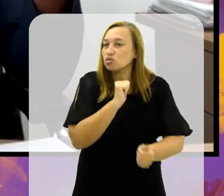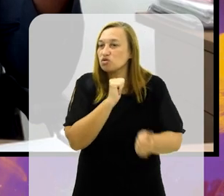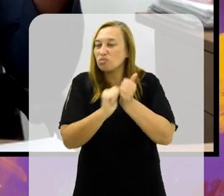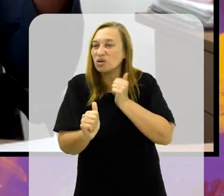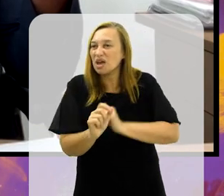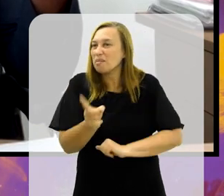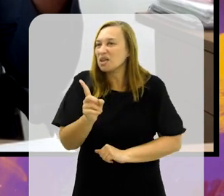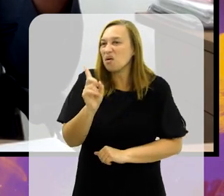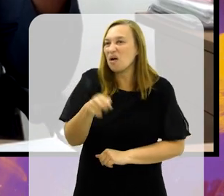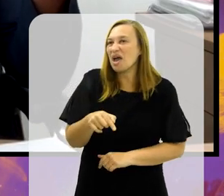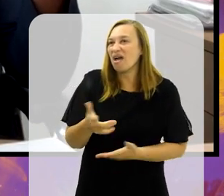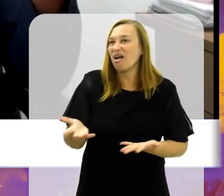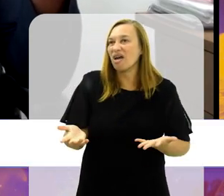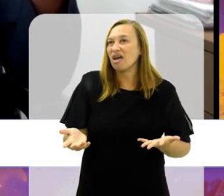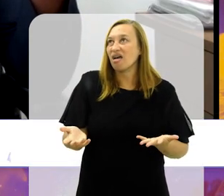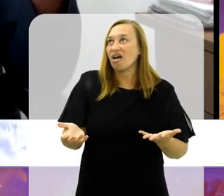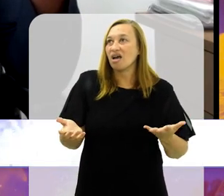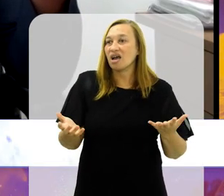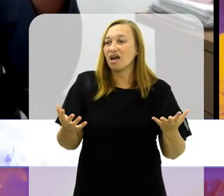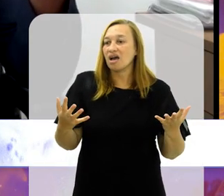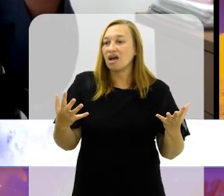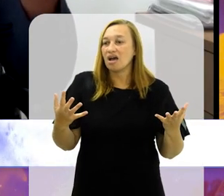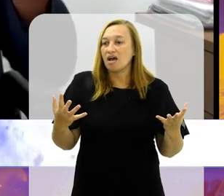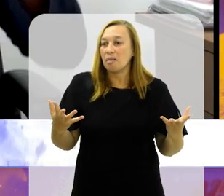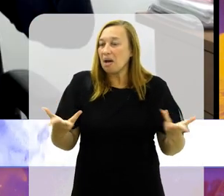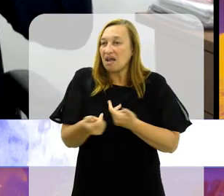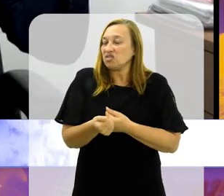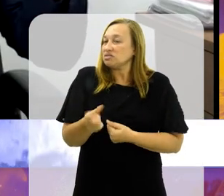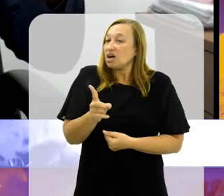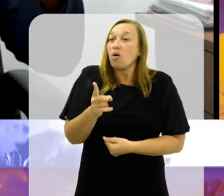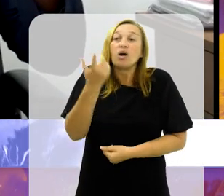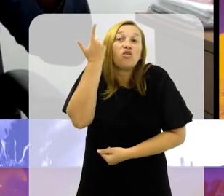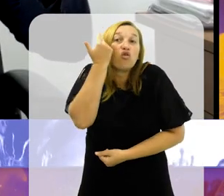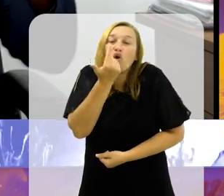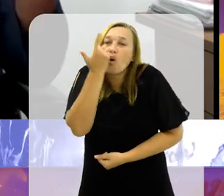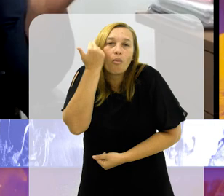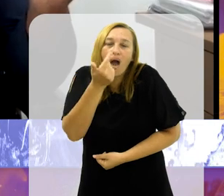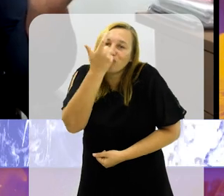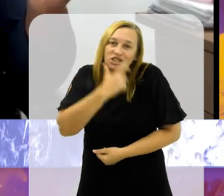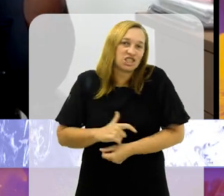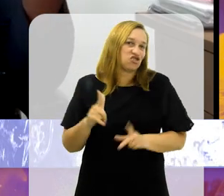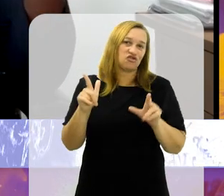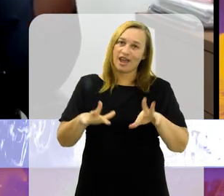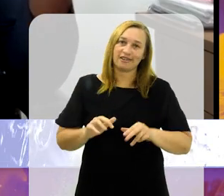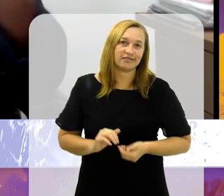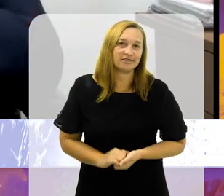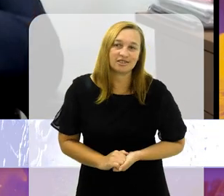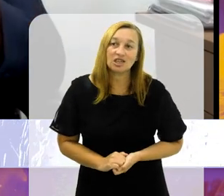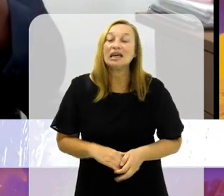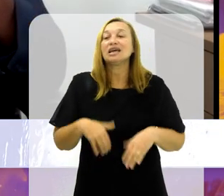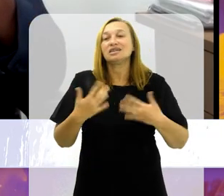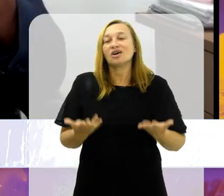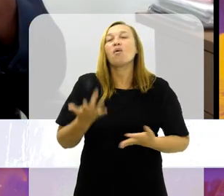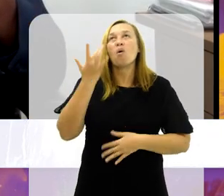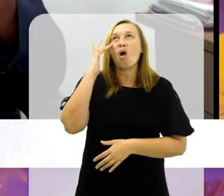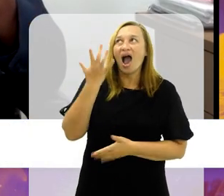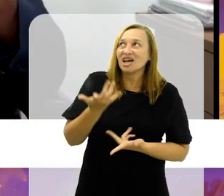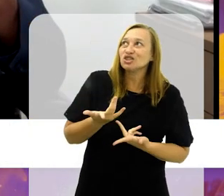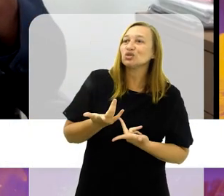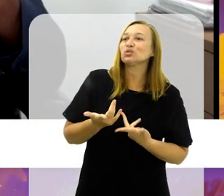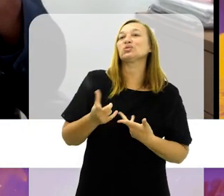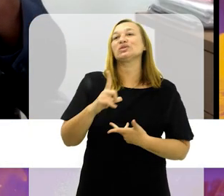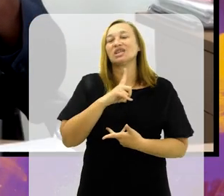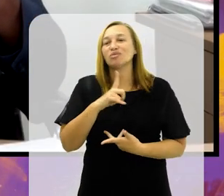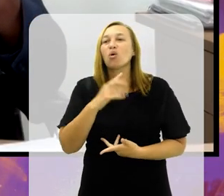através do esporte. Mas isso não é para ser nada incrível. É normal ser diferente. Então,